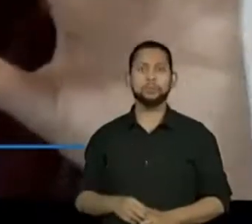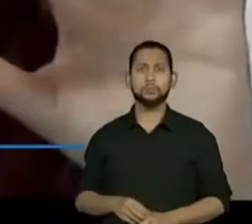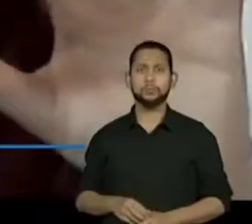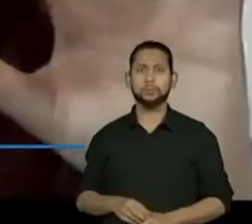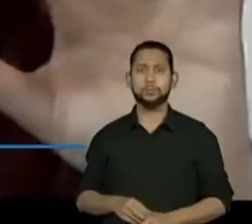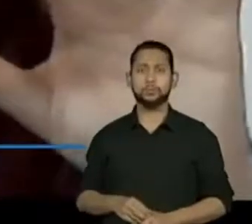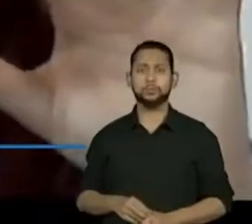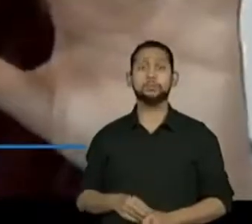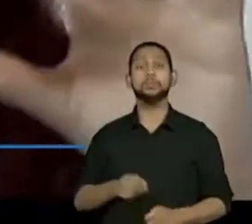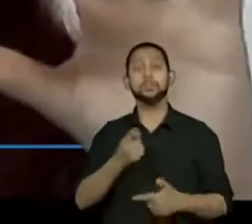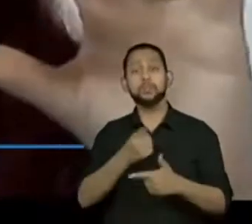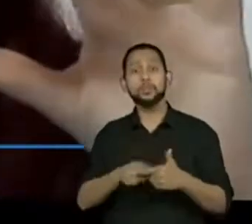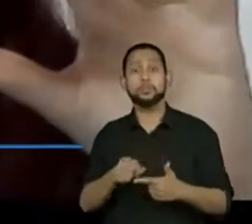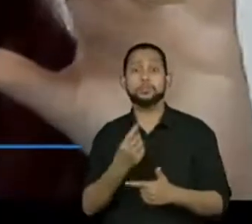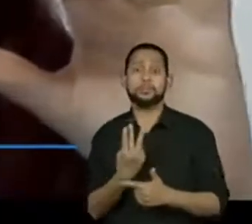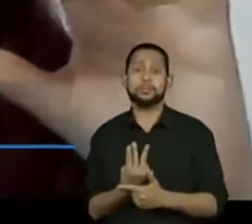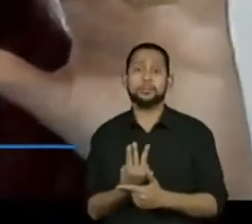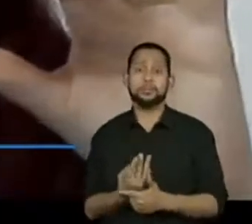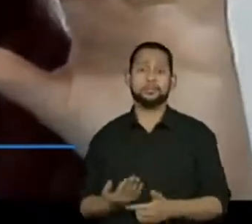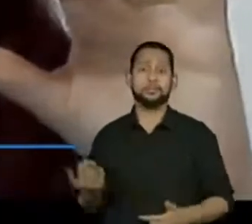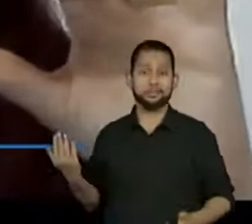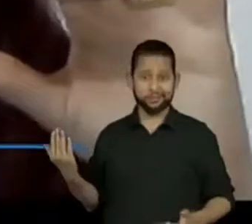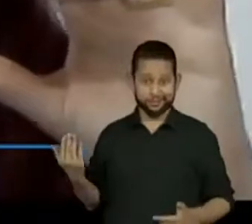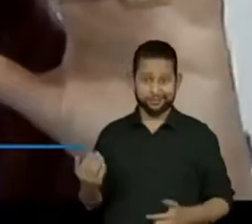Ou dividir por três.